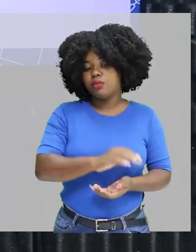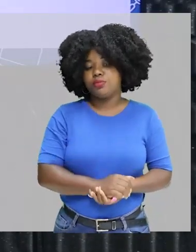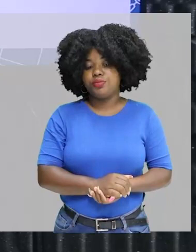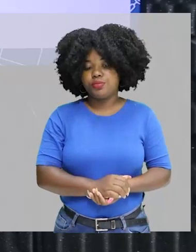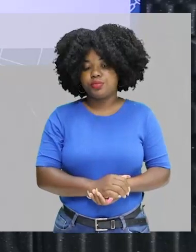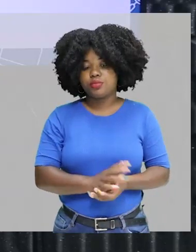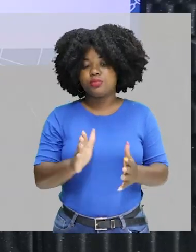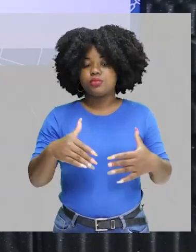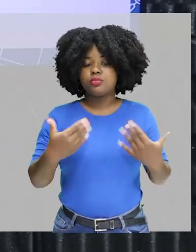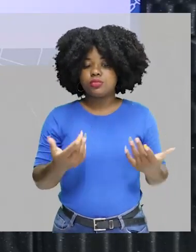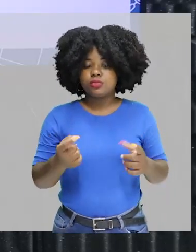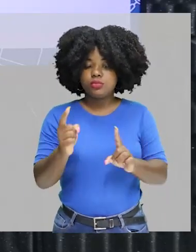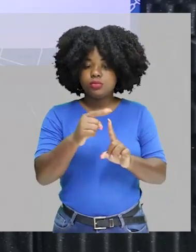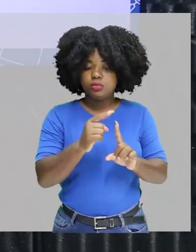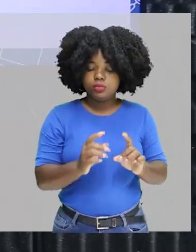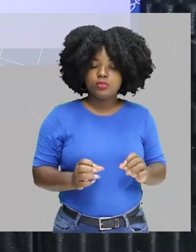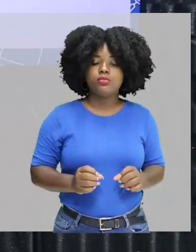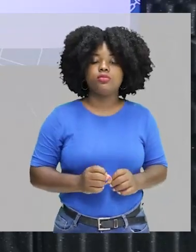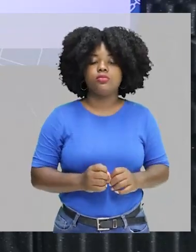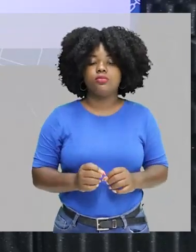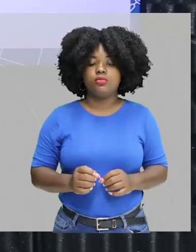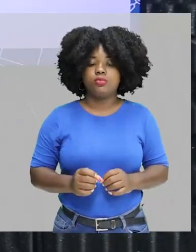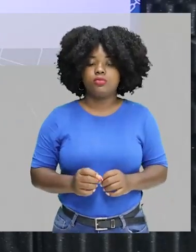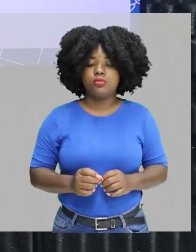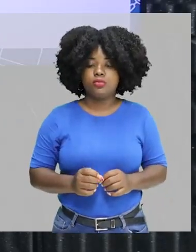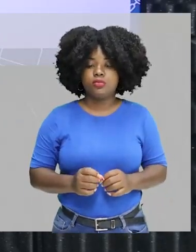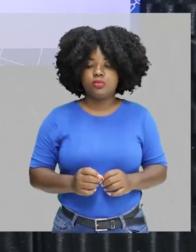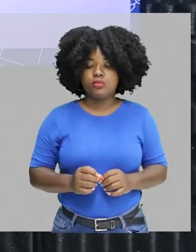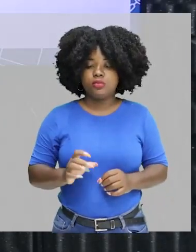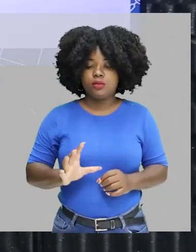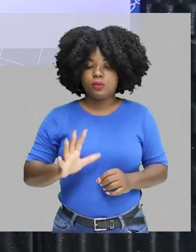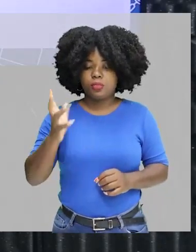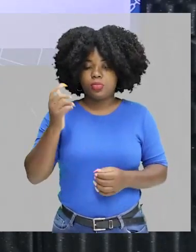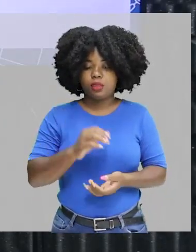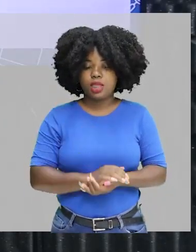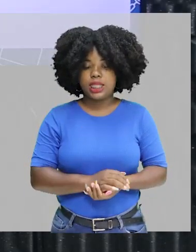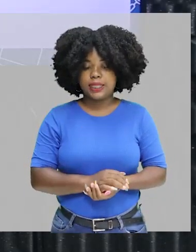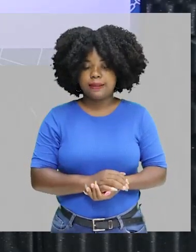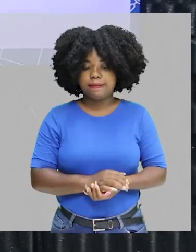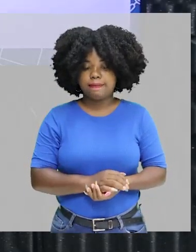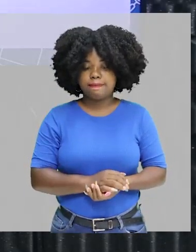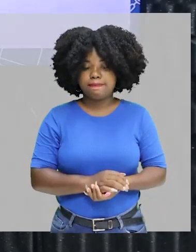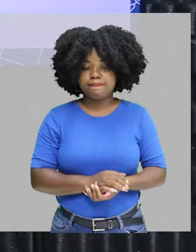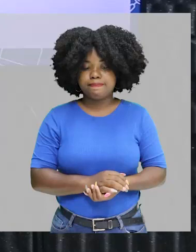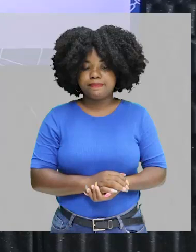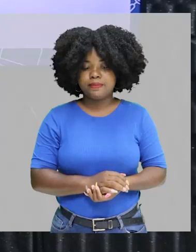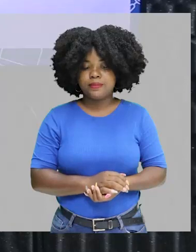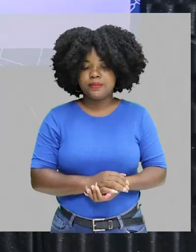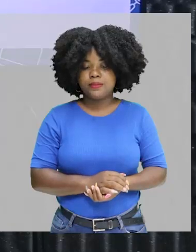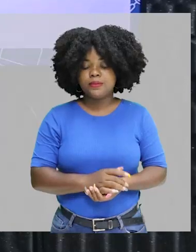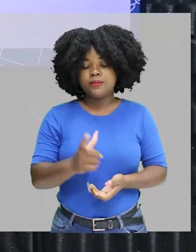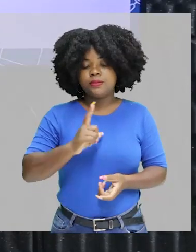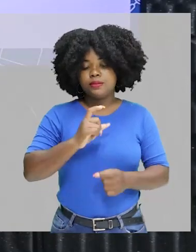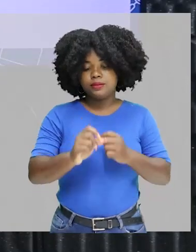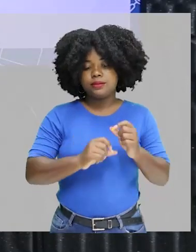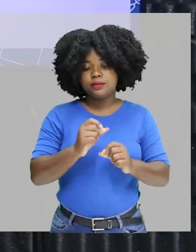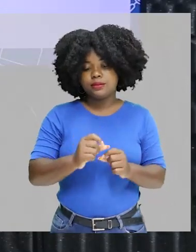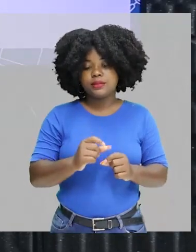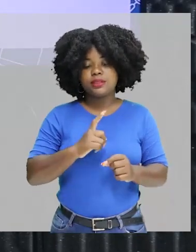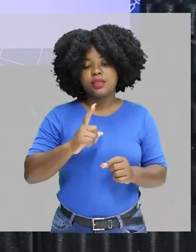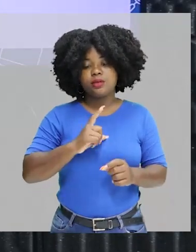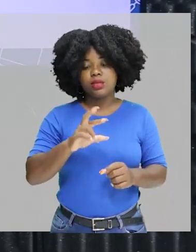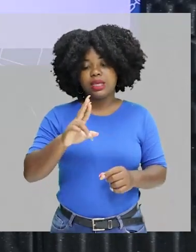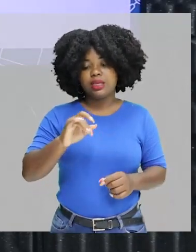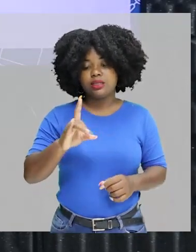qual o elemento formado? Turminha, o iodo-131, segundo a questão, emite radiação beta.